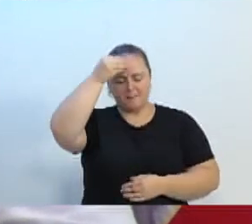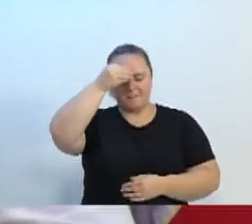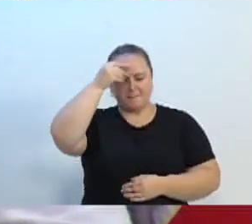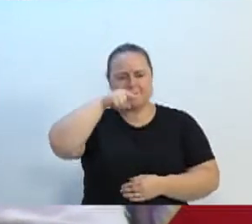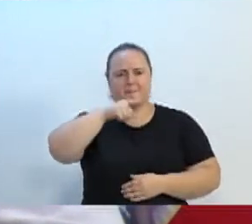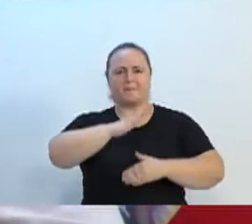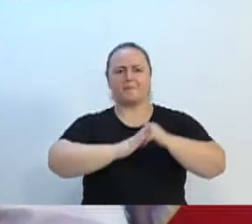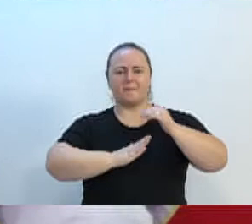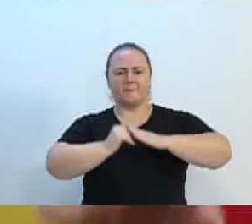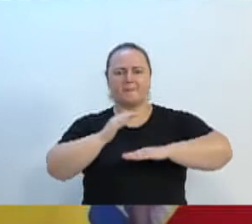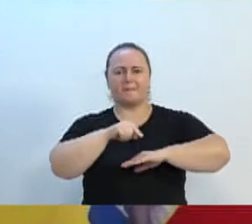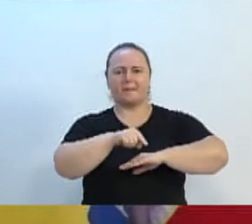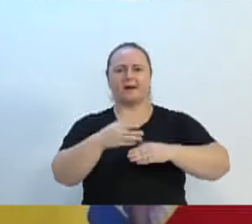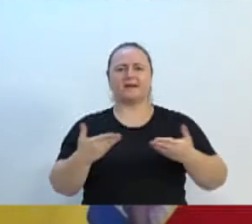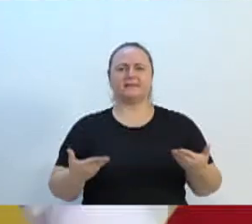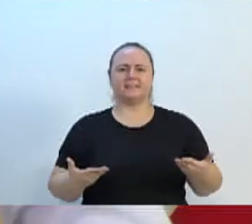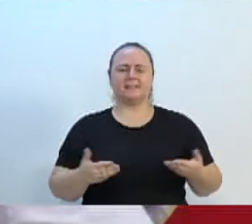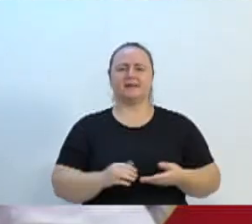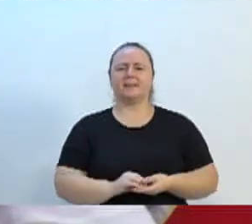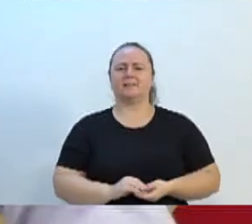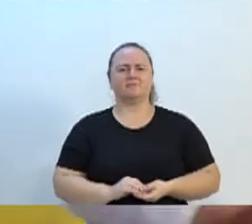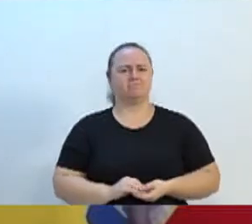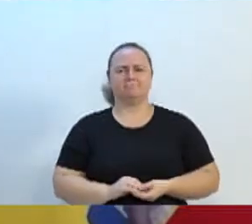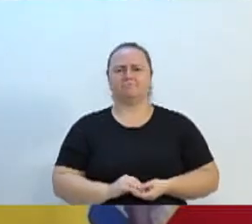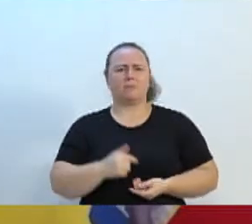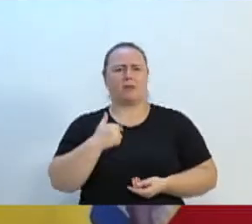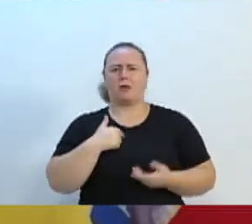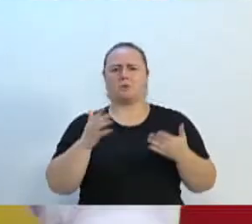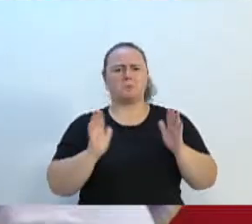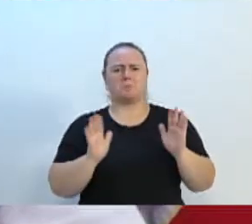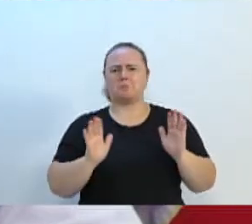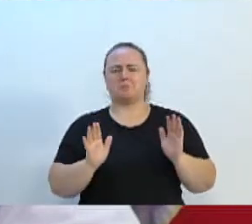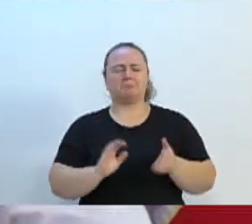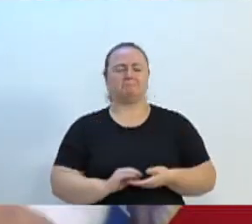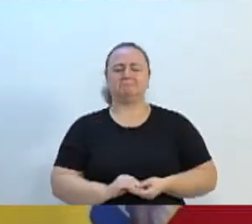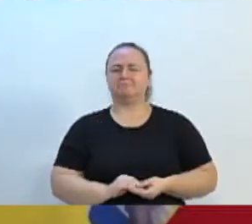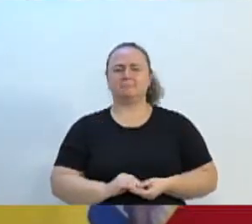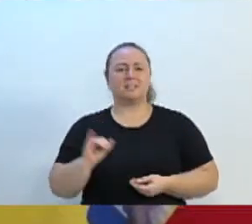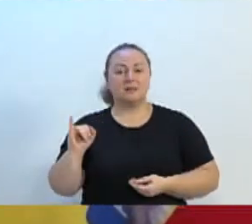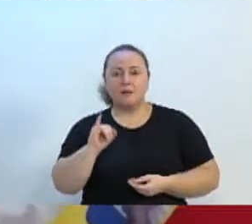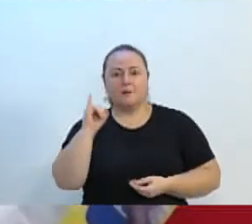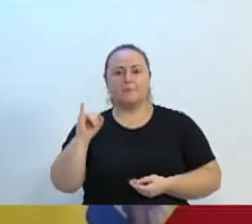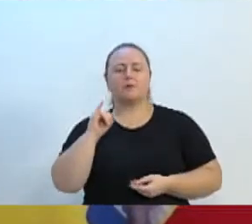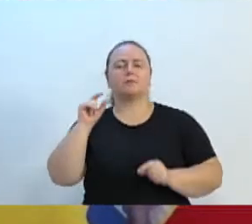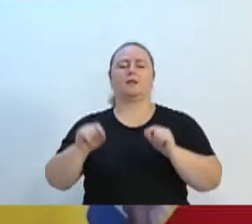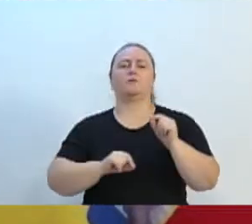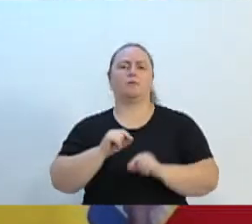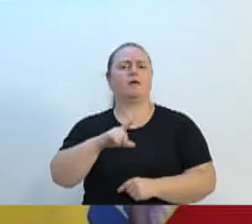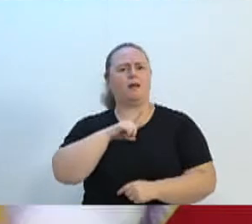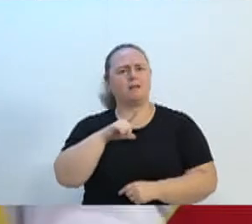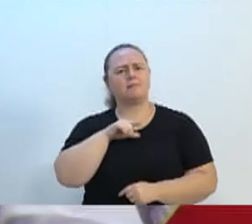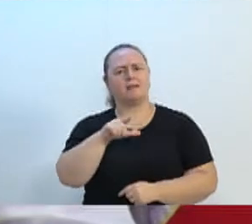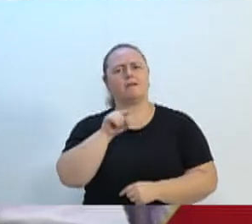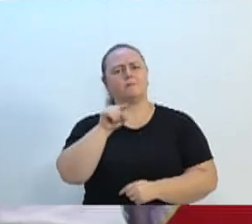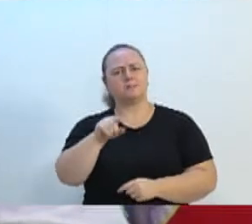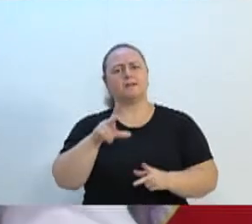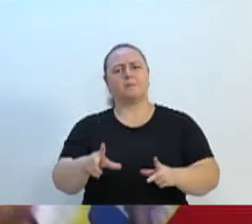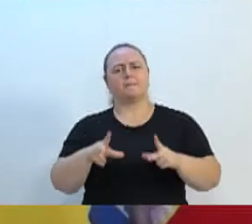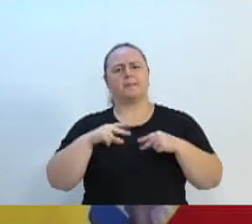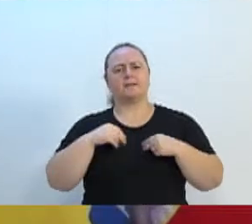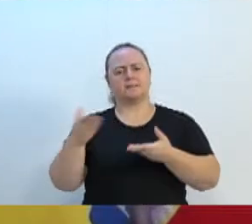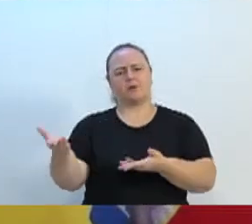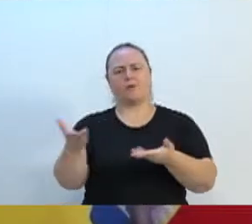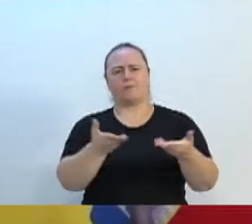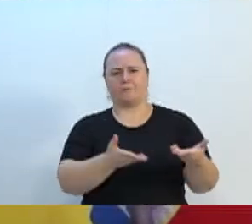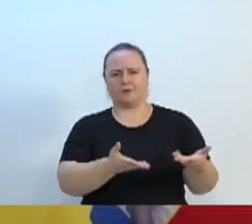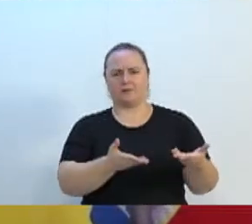padrinho dessa obra, como eu tenho dito aqui na tribuna, que não importa quem fosse fazer. Você sim. Você merecia o convite. No mínimo, as